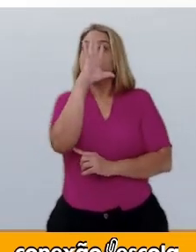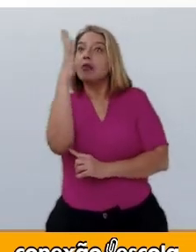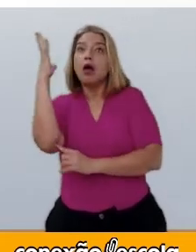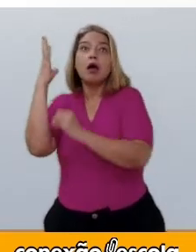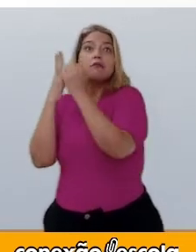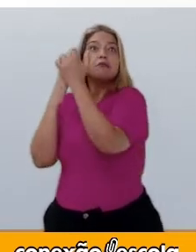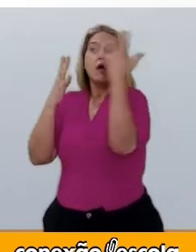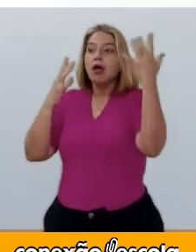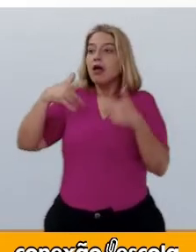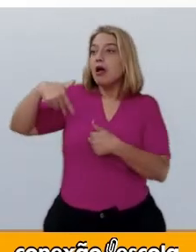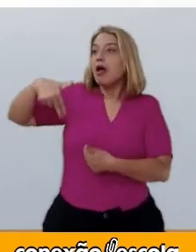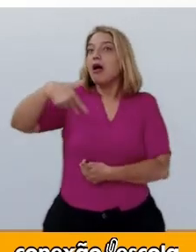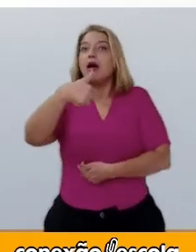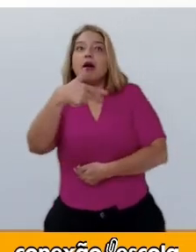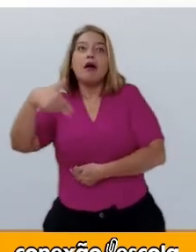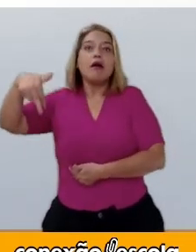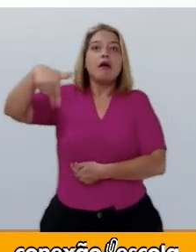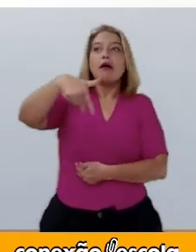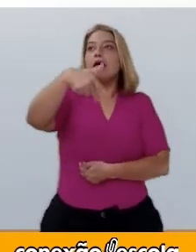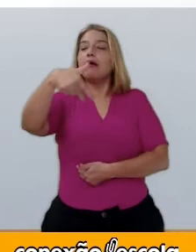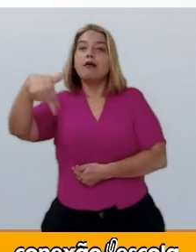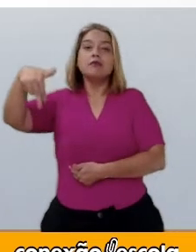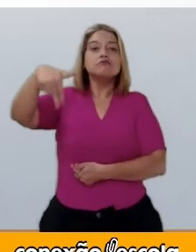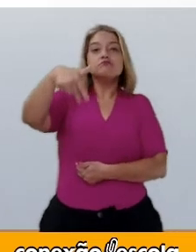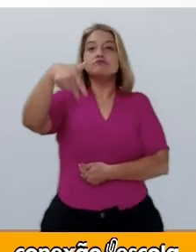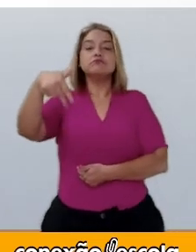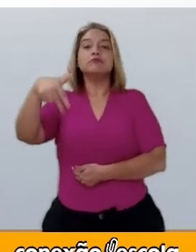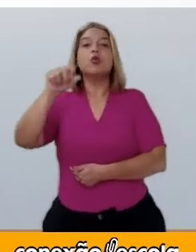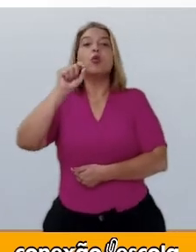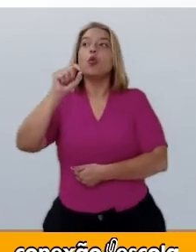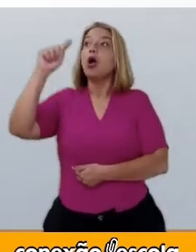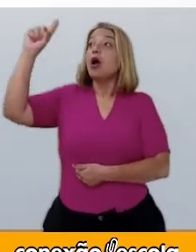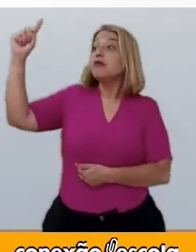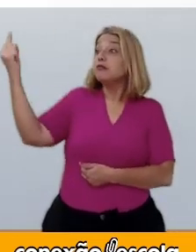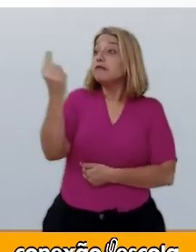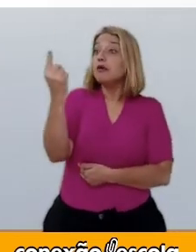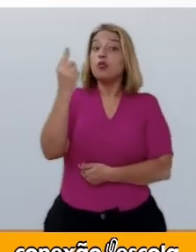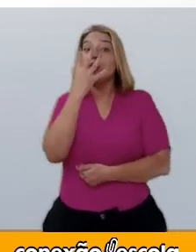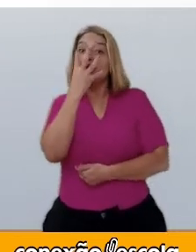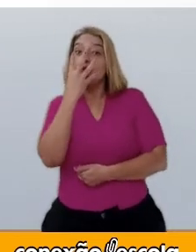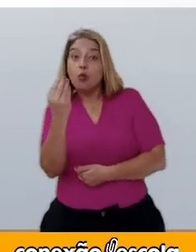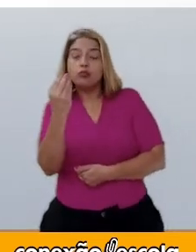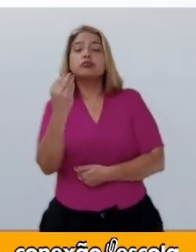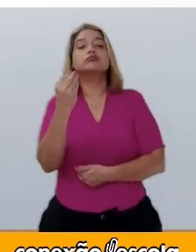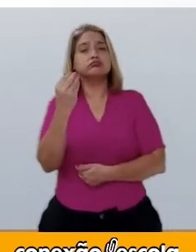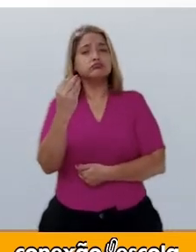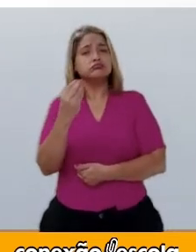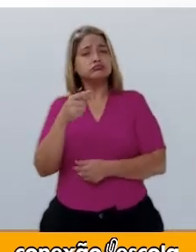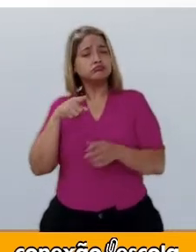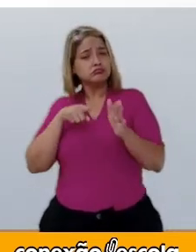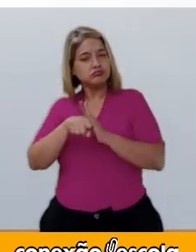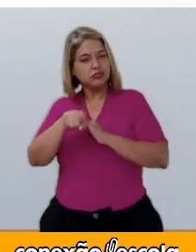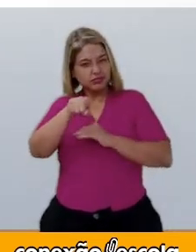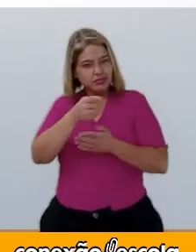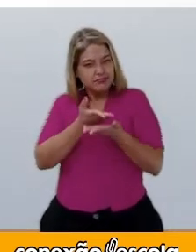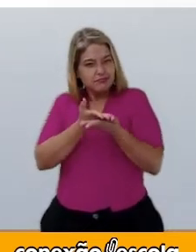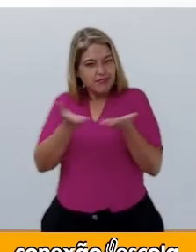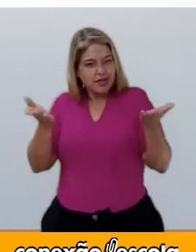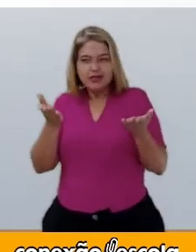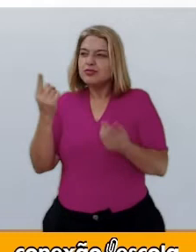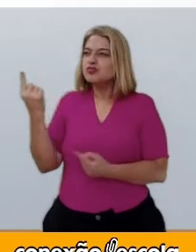da floresta. Foi então que apareceu o lobo. Está perdida, menina?